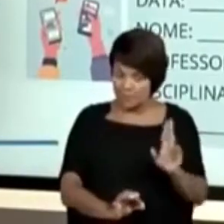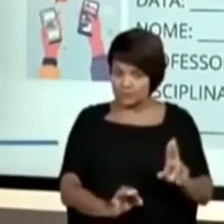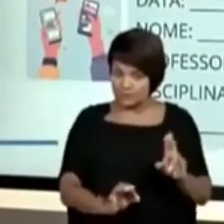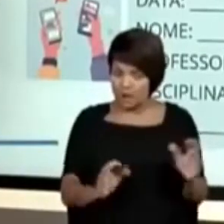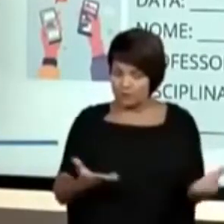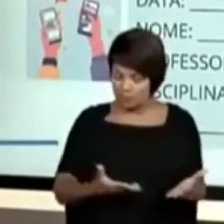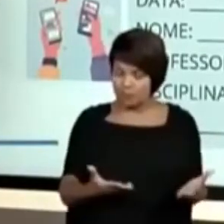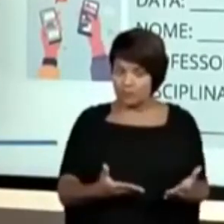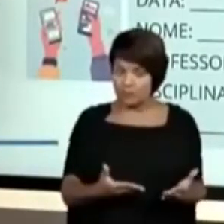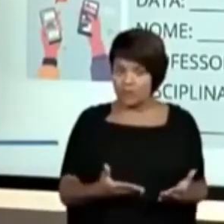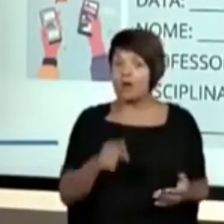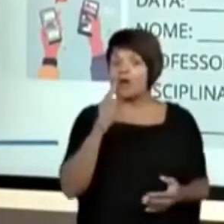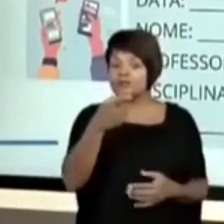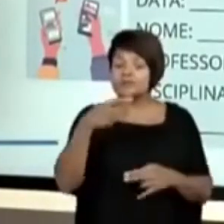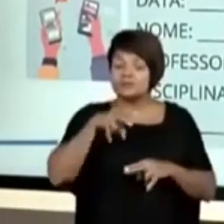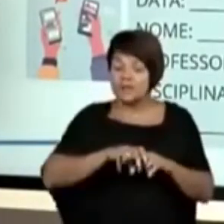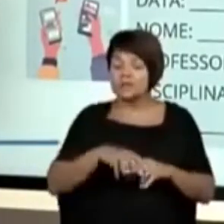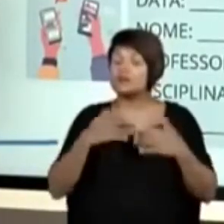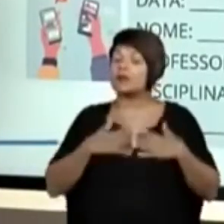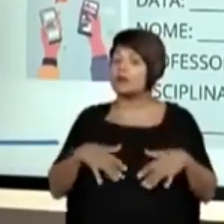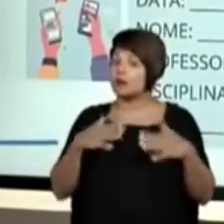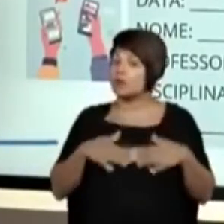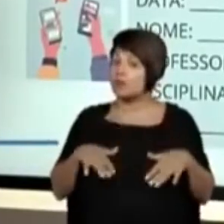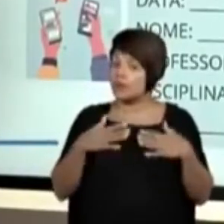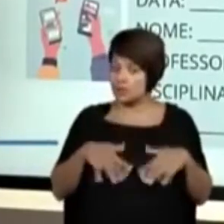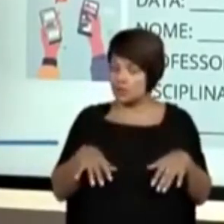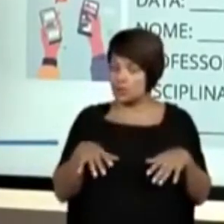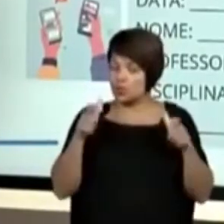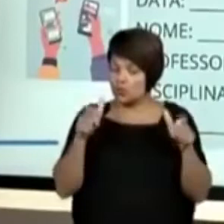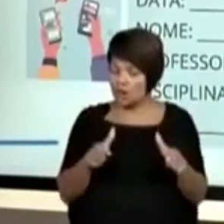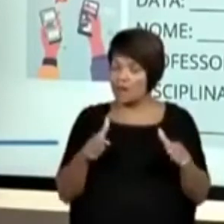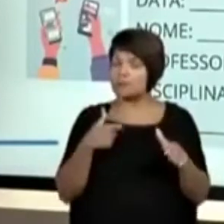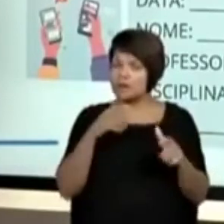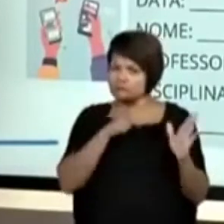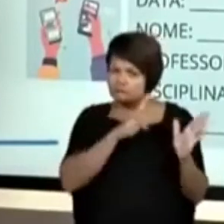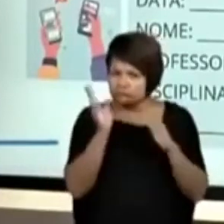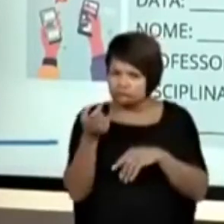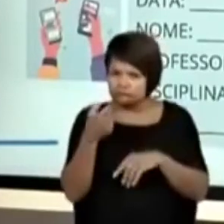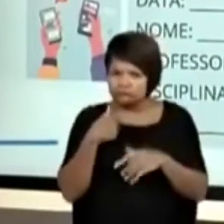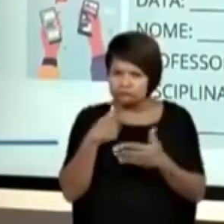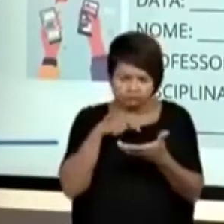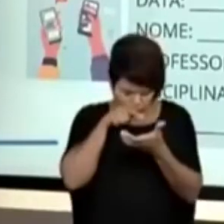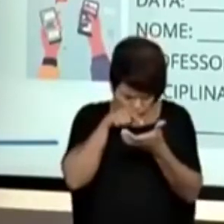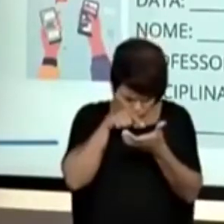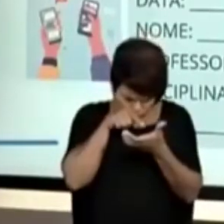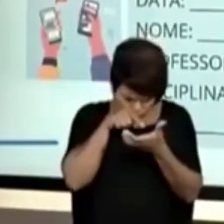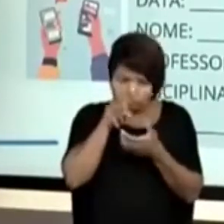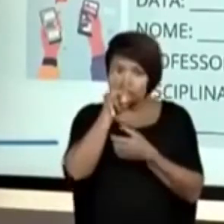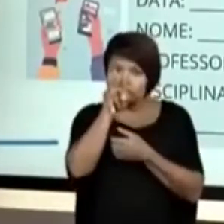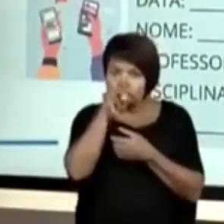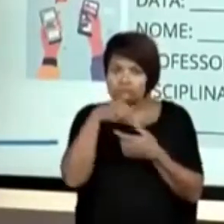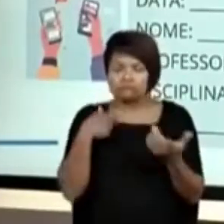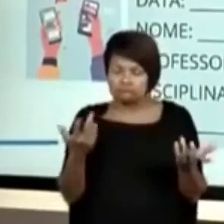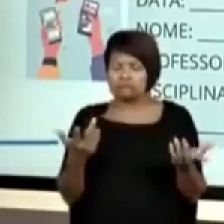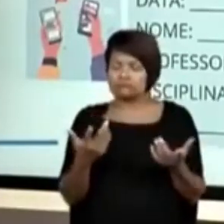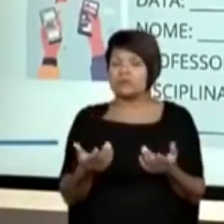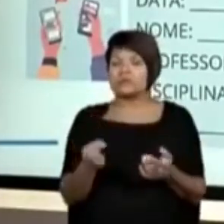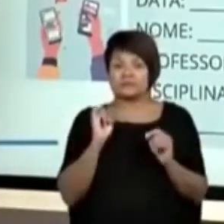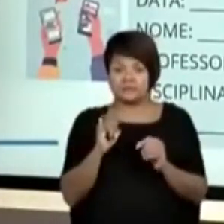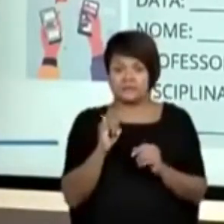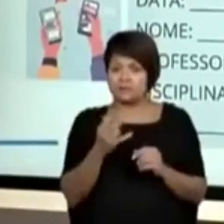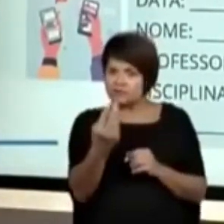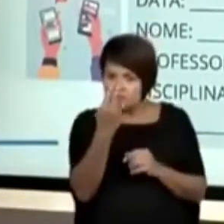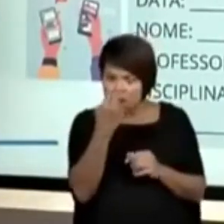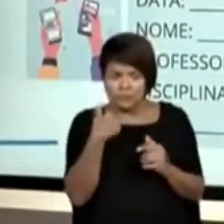Vá para um lugar tranquilo para acompanhar tudo e prestar bastante atenção. Tudo que a gente fizer aqui, se você não